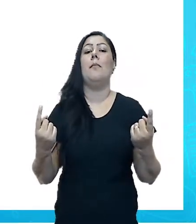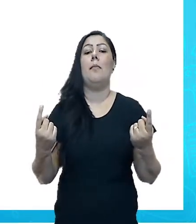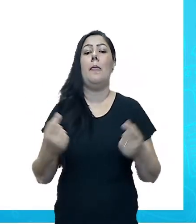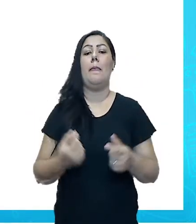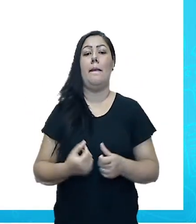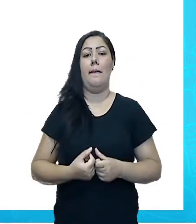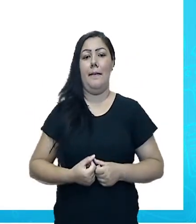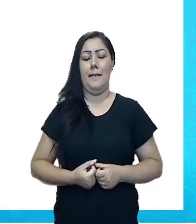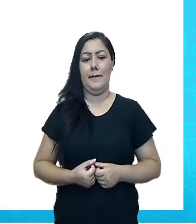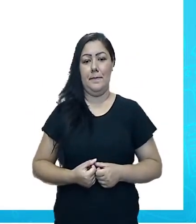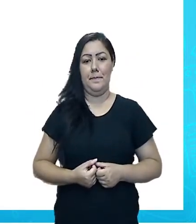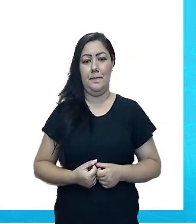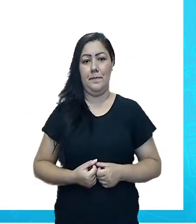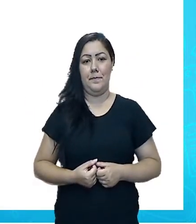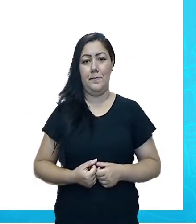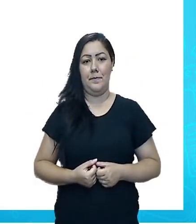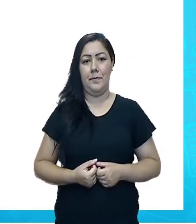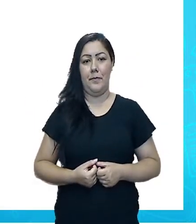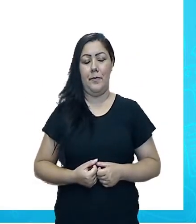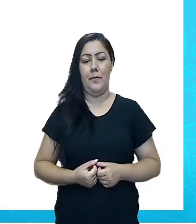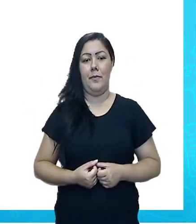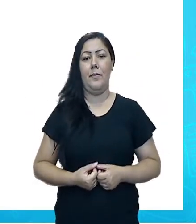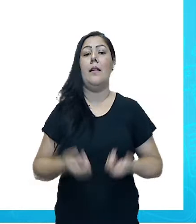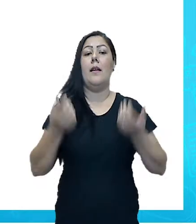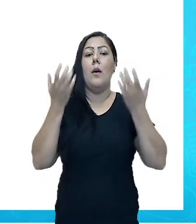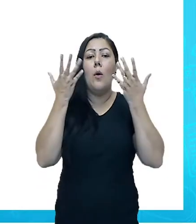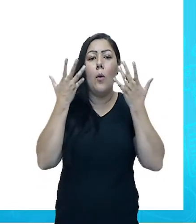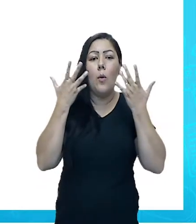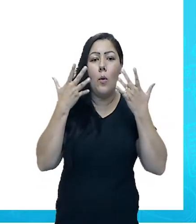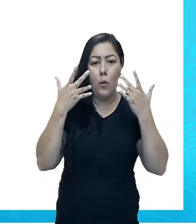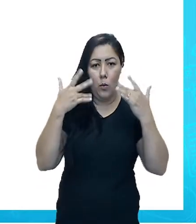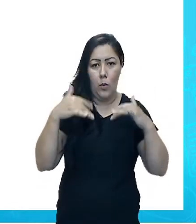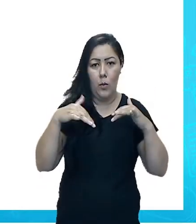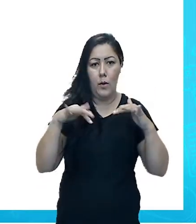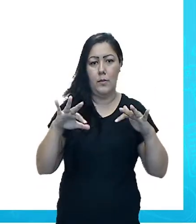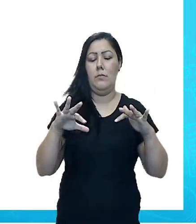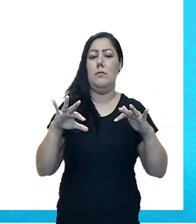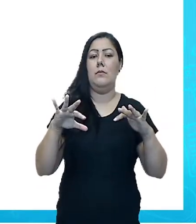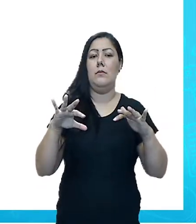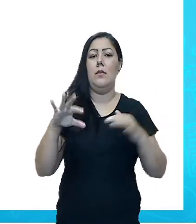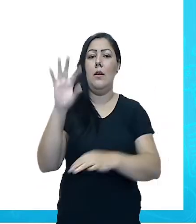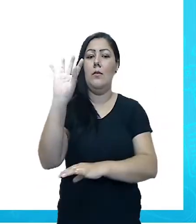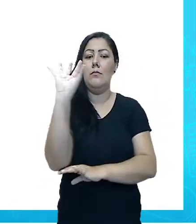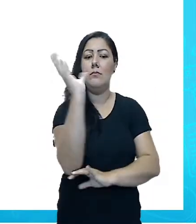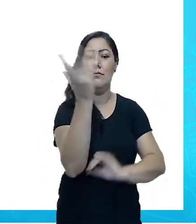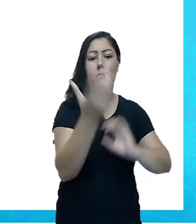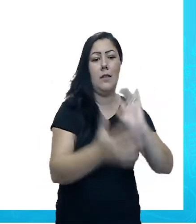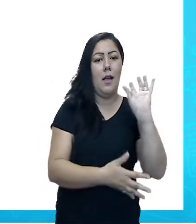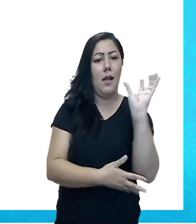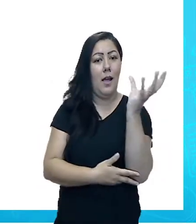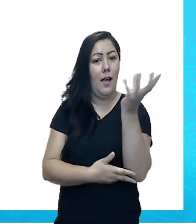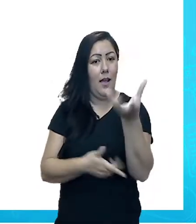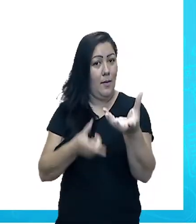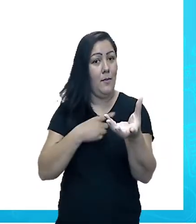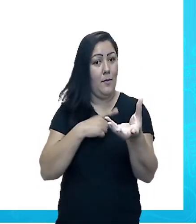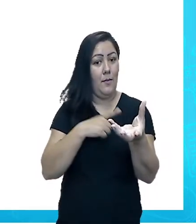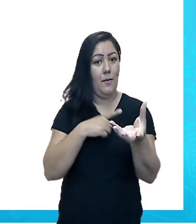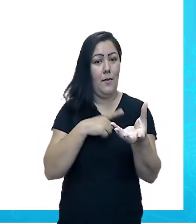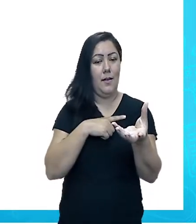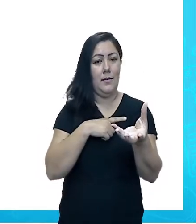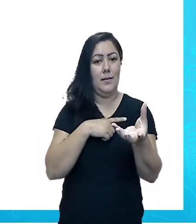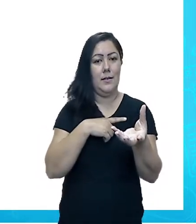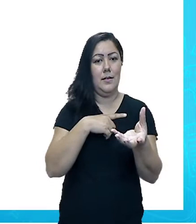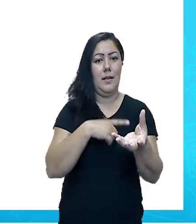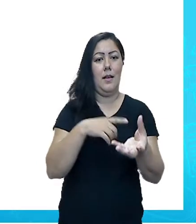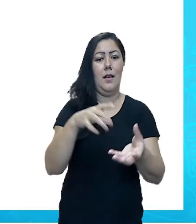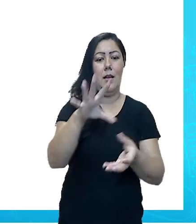natureza no espaço geográfico. Tem os elementos naturais que mostram a